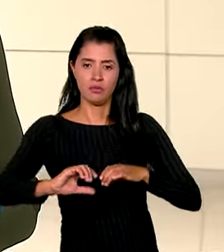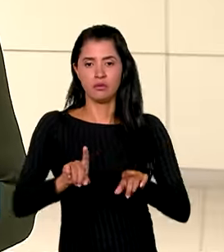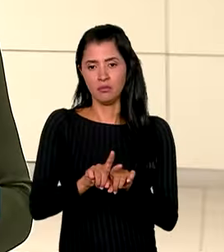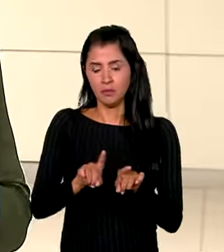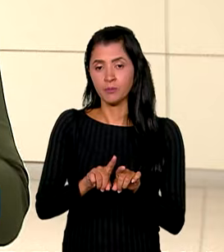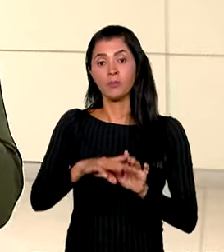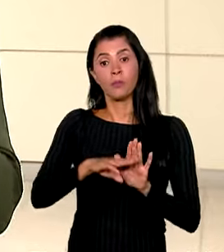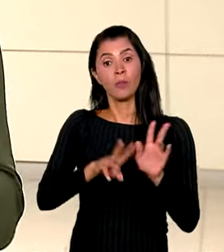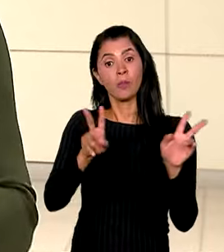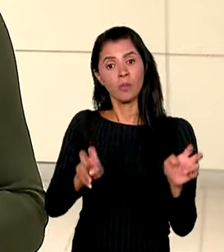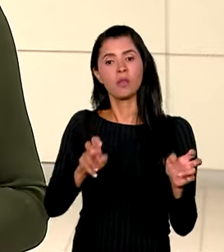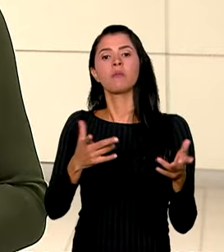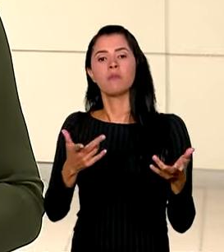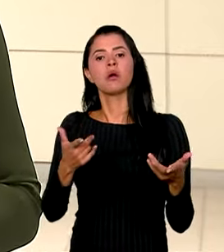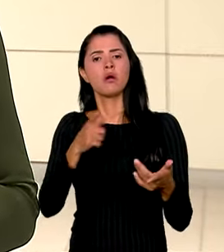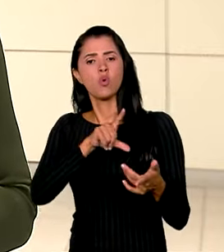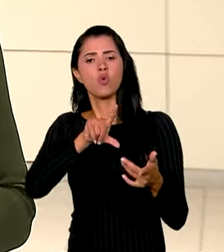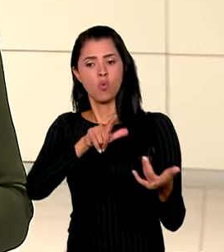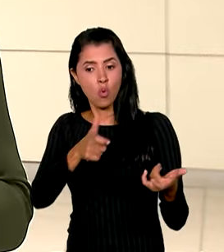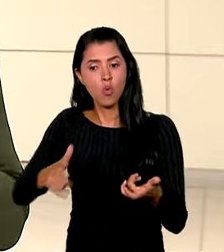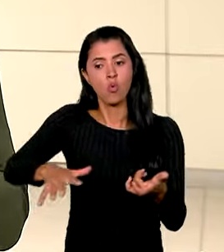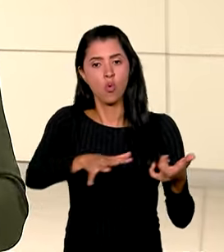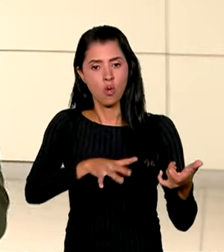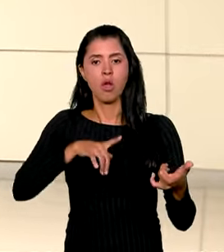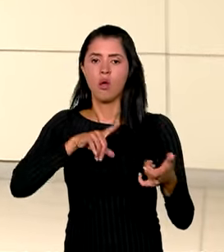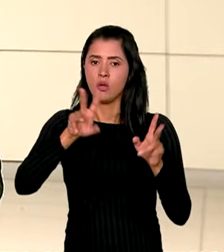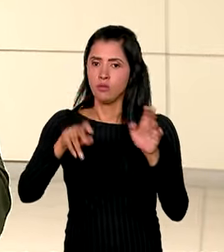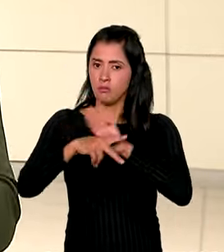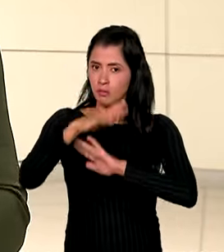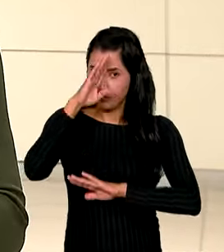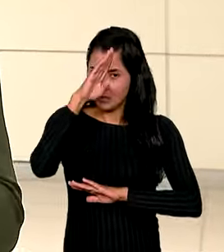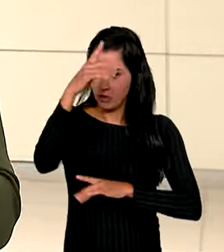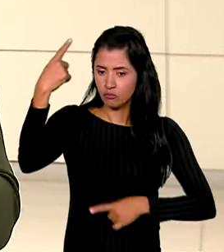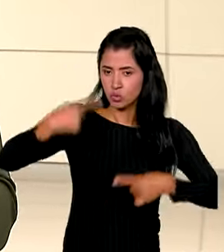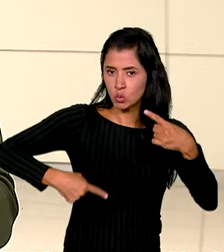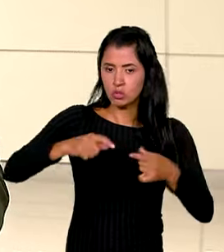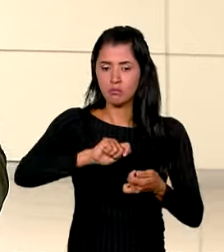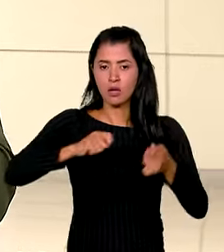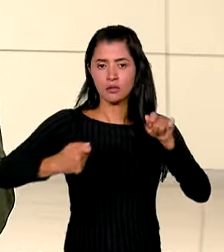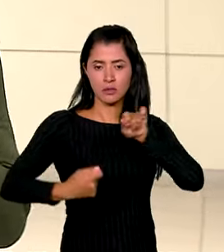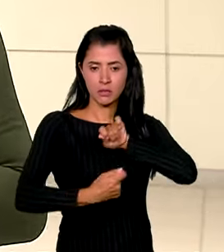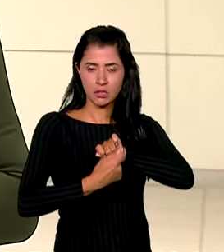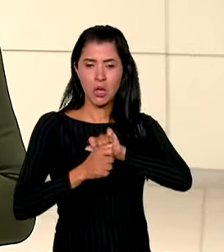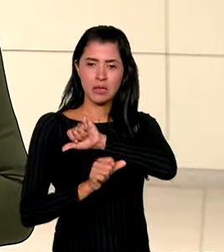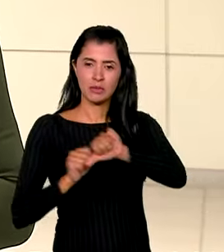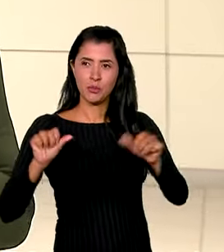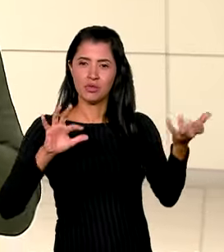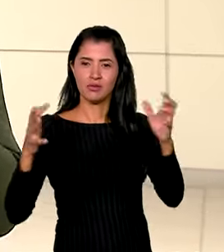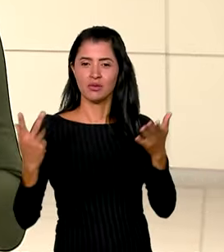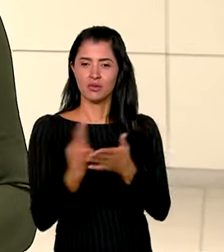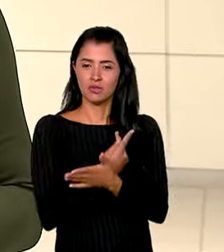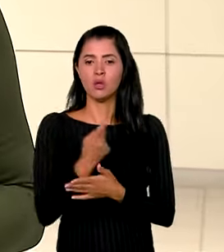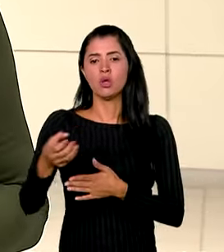a Agenda Internacional, ambiente urbano deve ser um dos principais temas de discussão para adaptação às mudanças climáticas